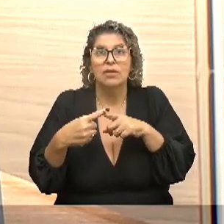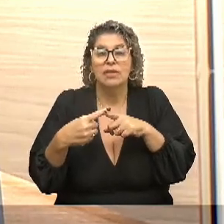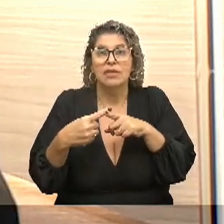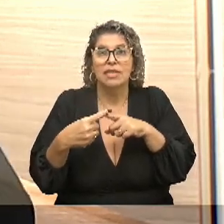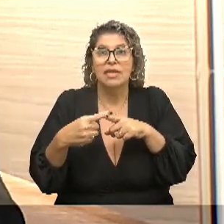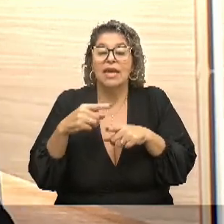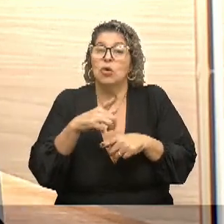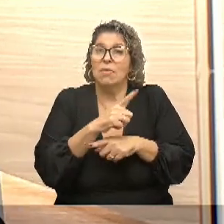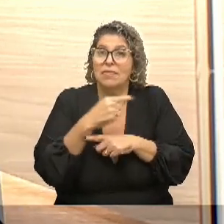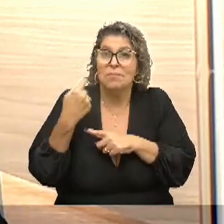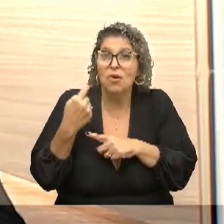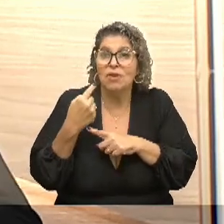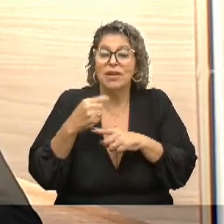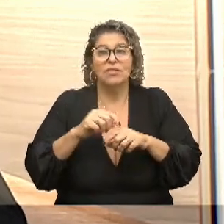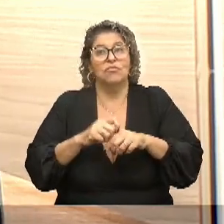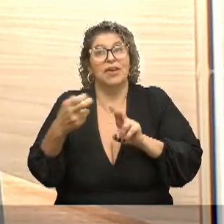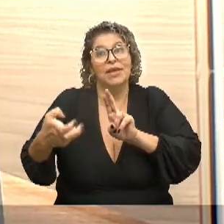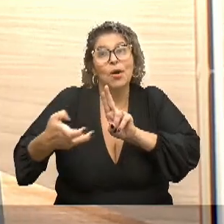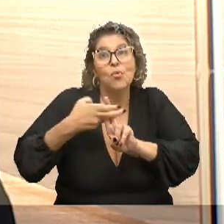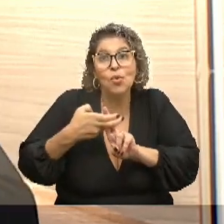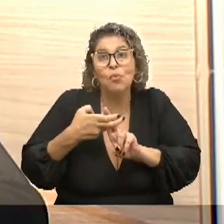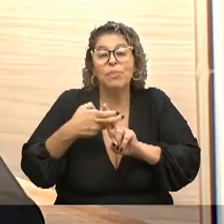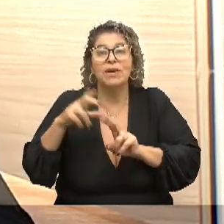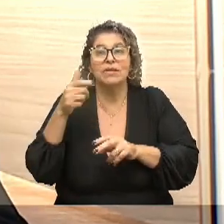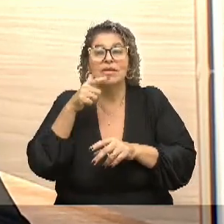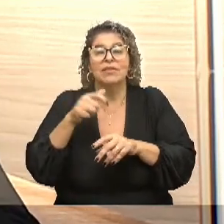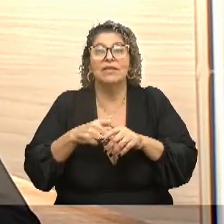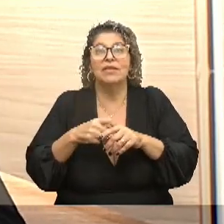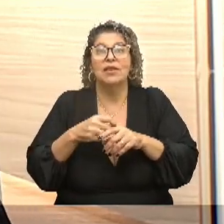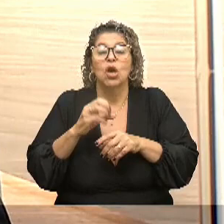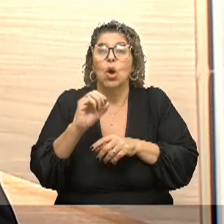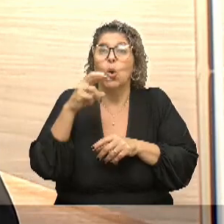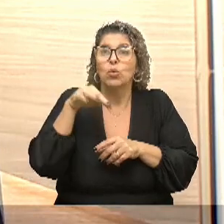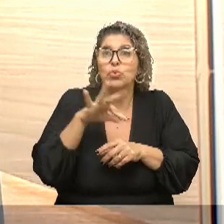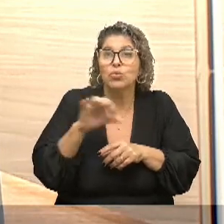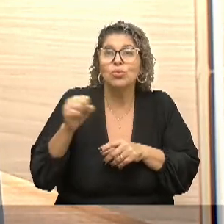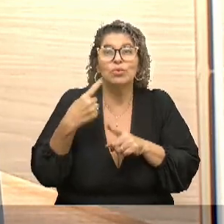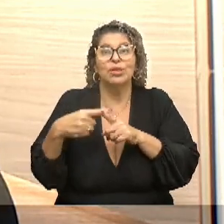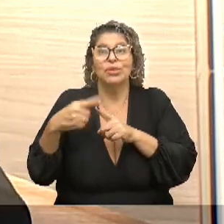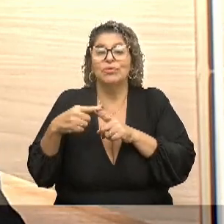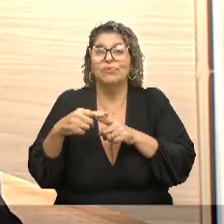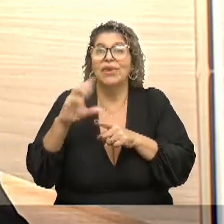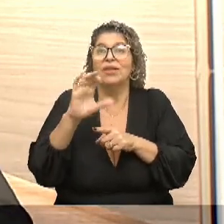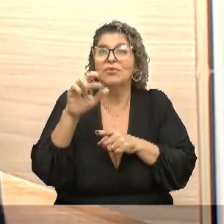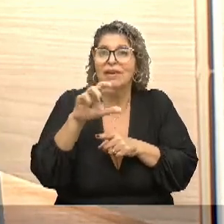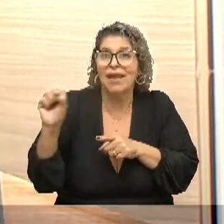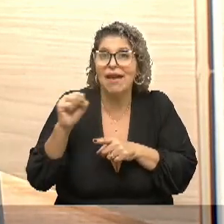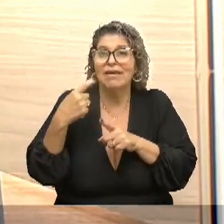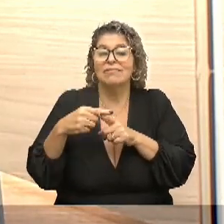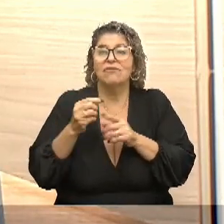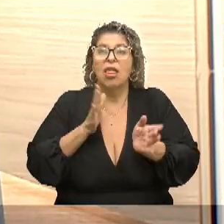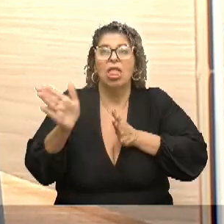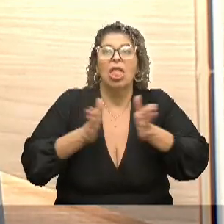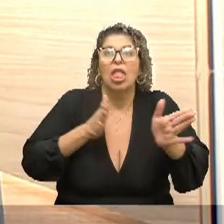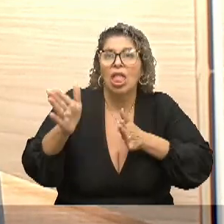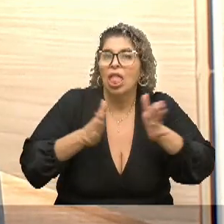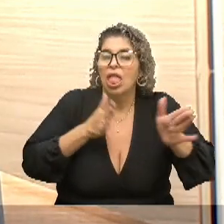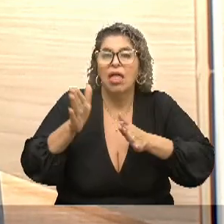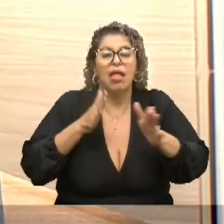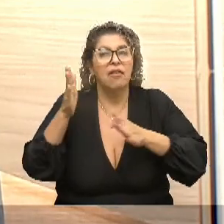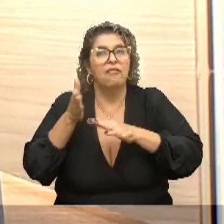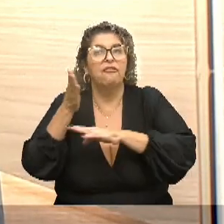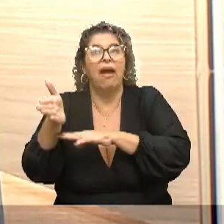Luciana? Tu vai no posto de saúde, tu tenta consulta, tu vai para cá, tu vai para lá, tu vai no CRAS, tu busca ajuda em todos os